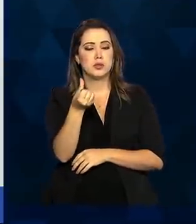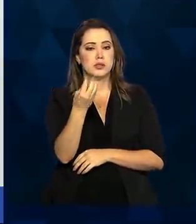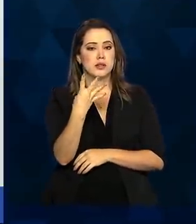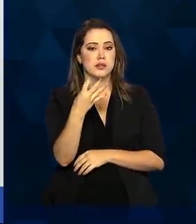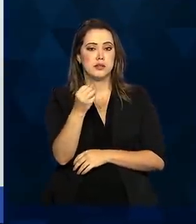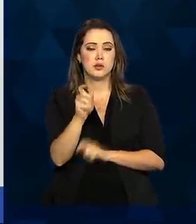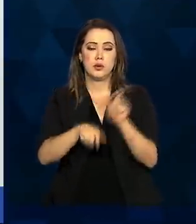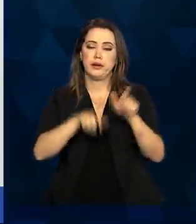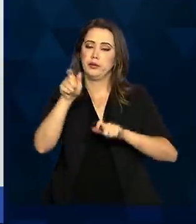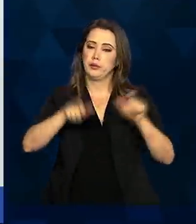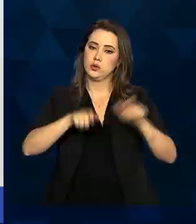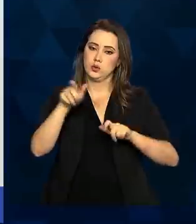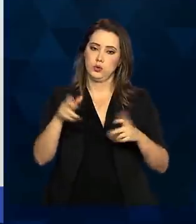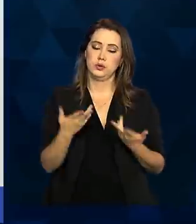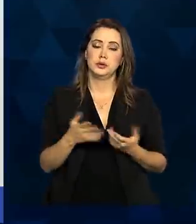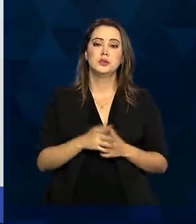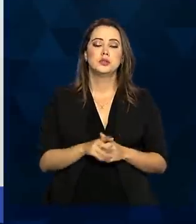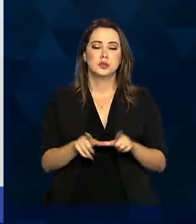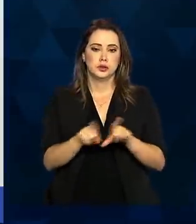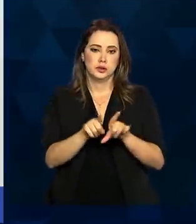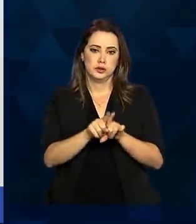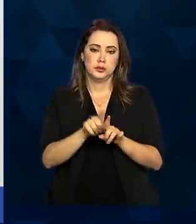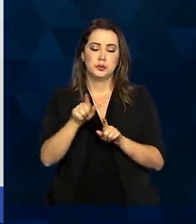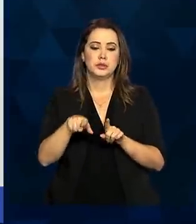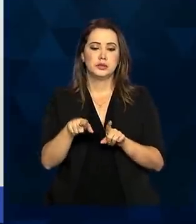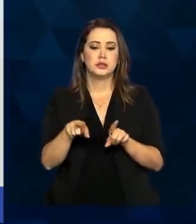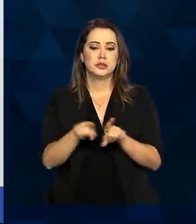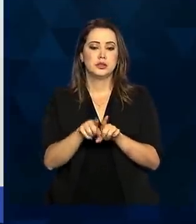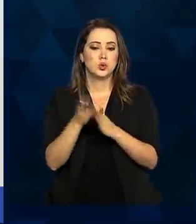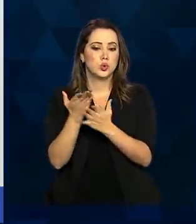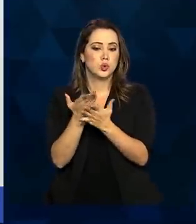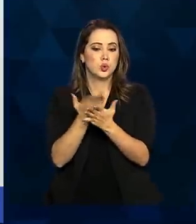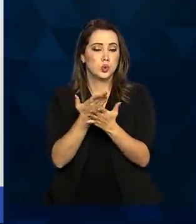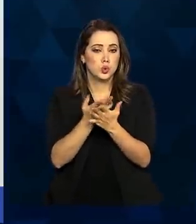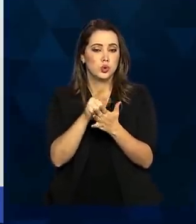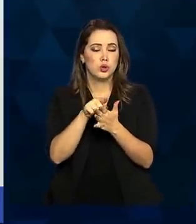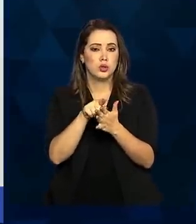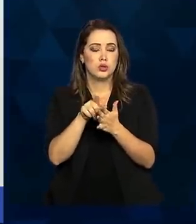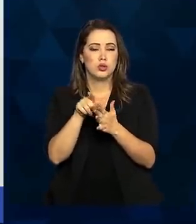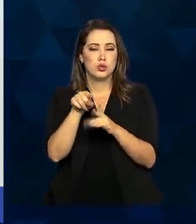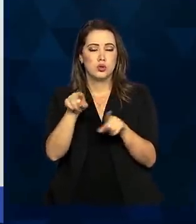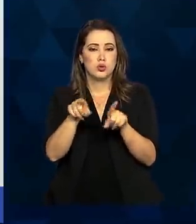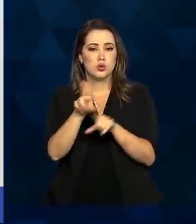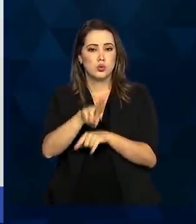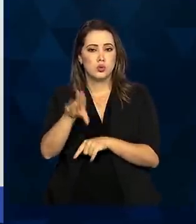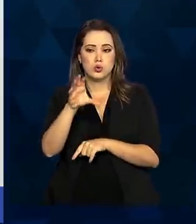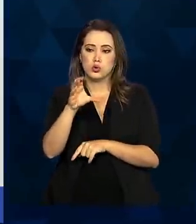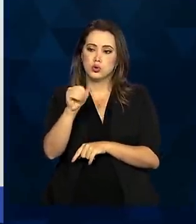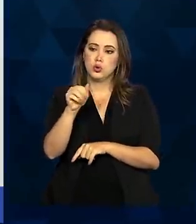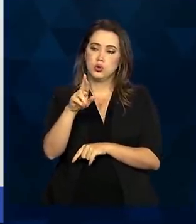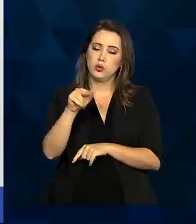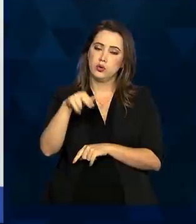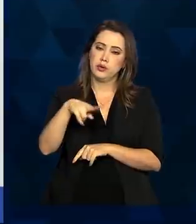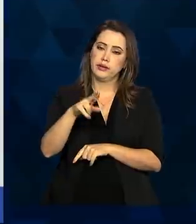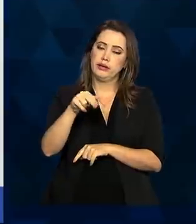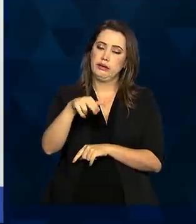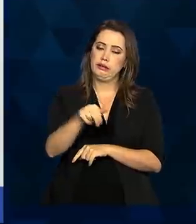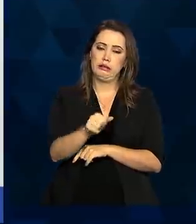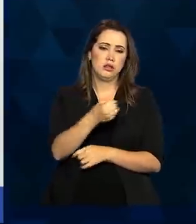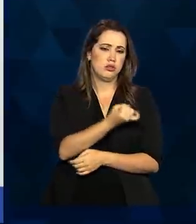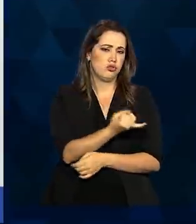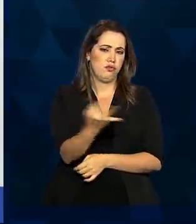participantes, incluindo até mesmo estudos sobre profilaxia com cloroquina, hidroxicloroquina e outras